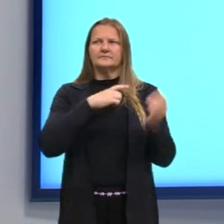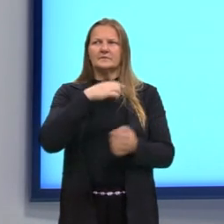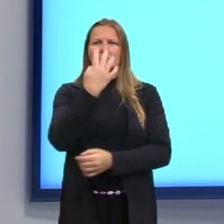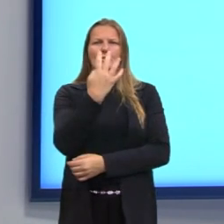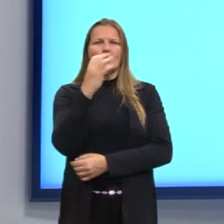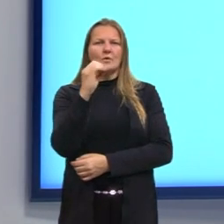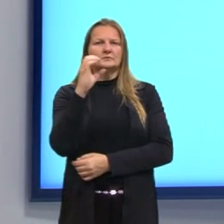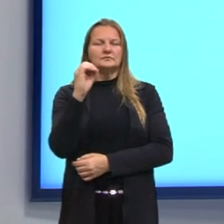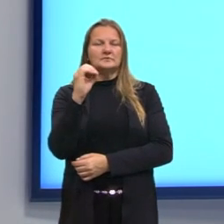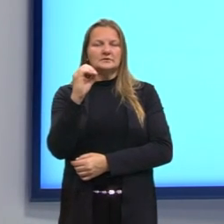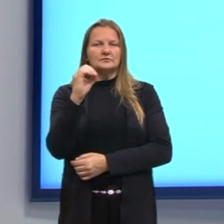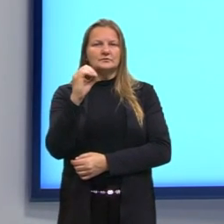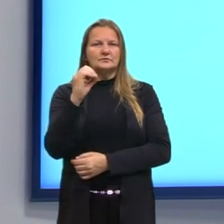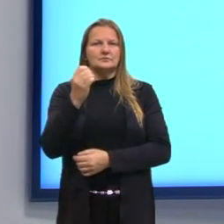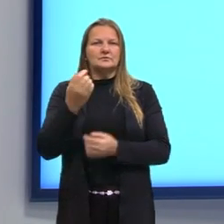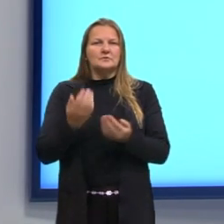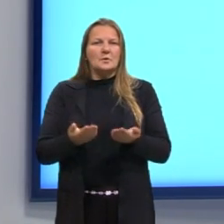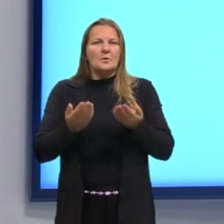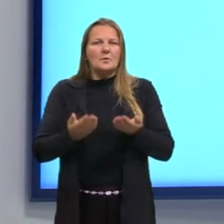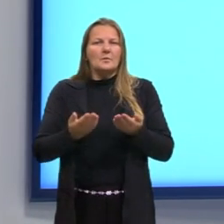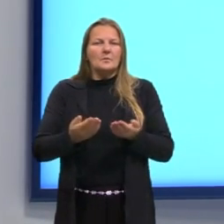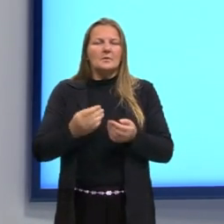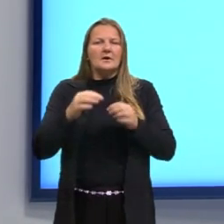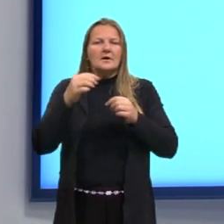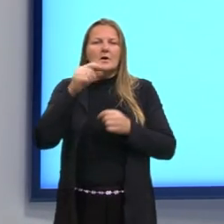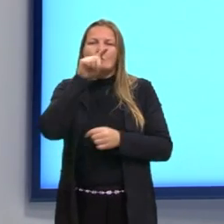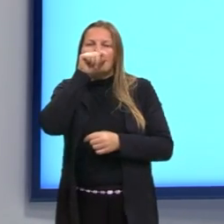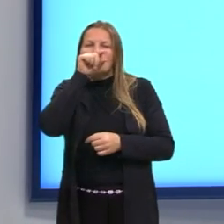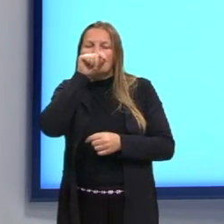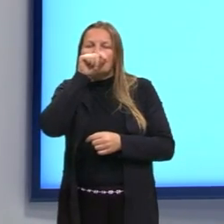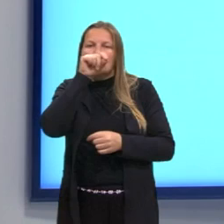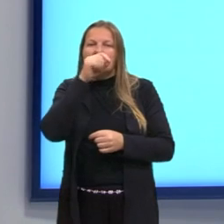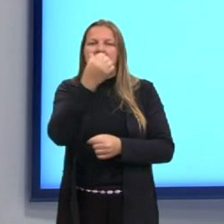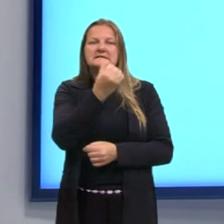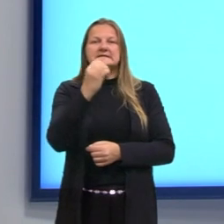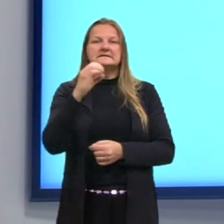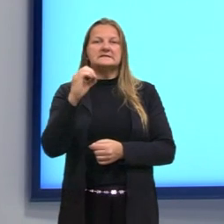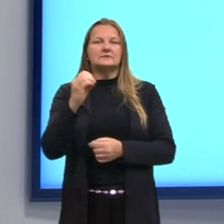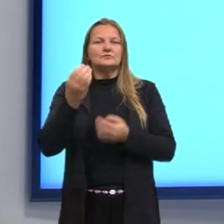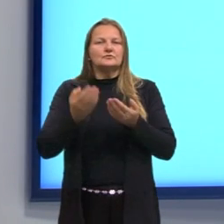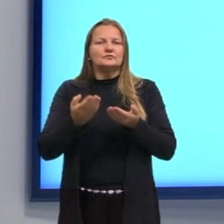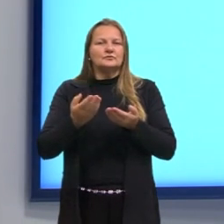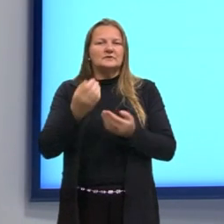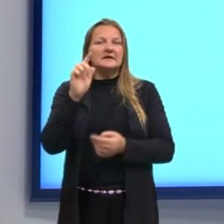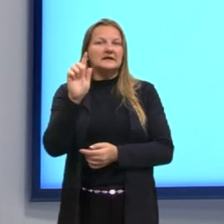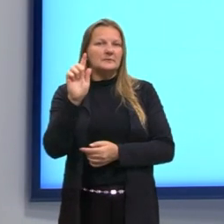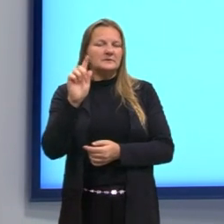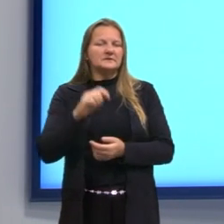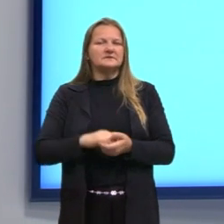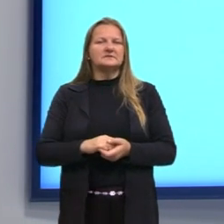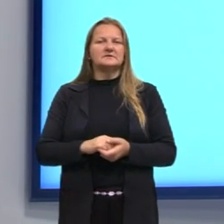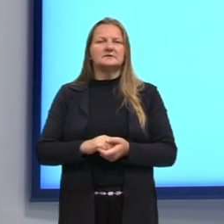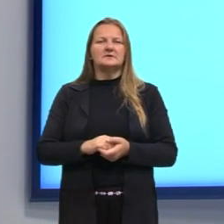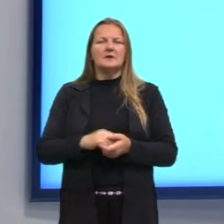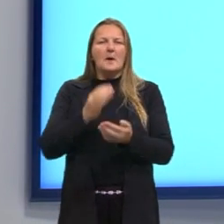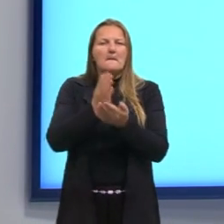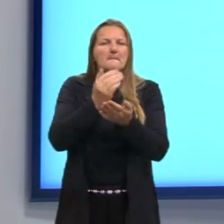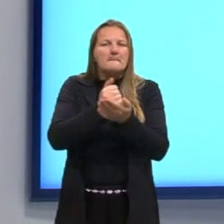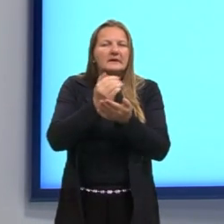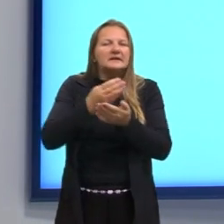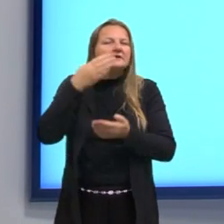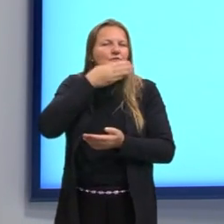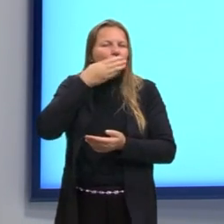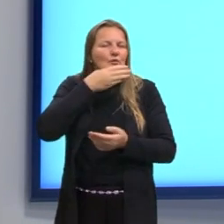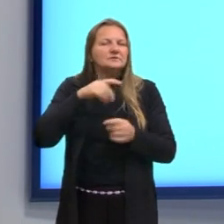frango, 600 gramas de batata doce e uma hortaliça. Atualmente, os preços